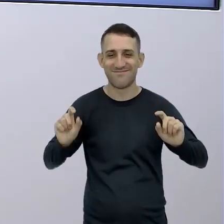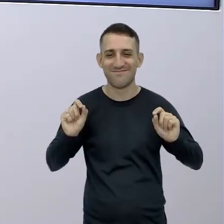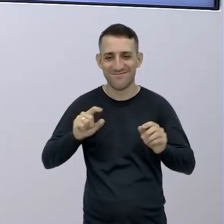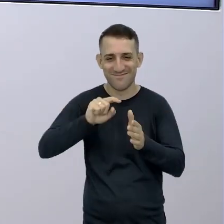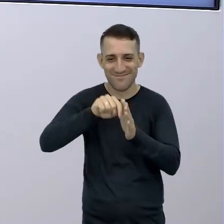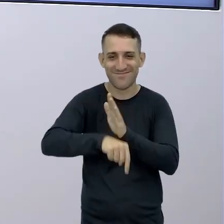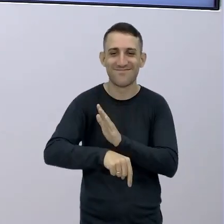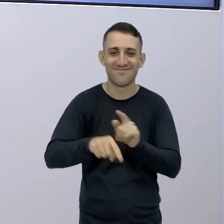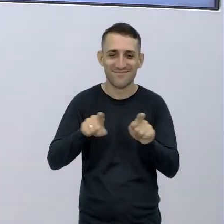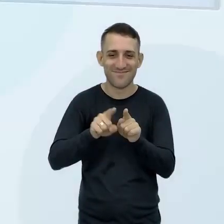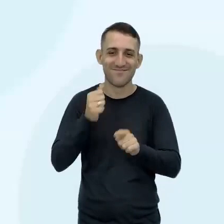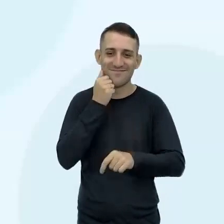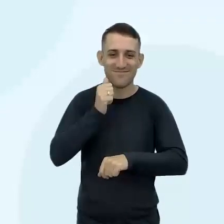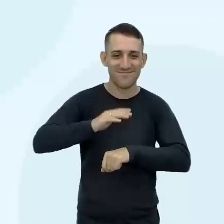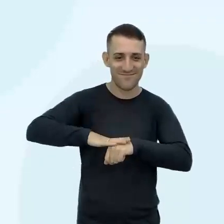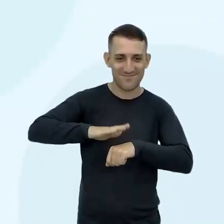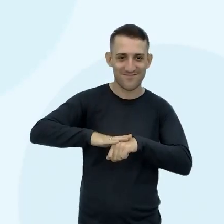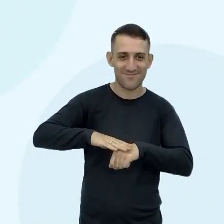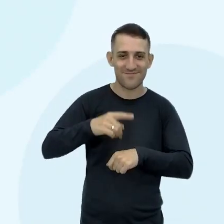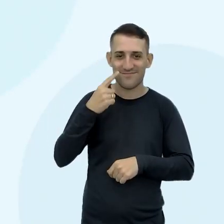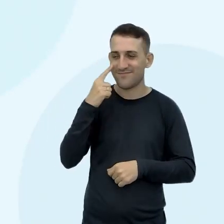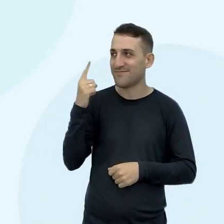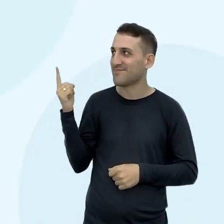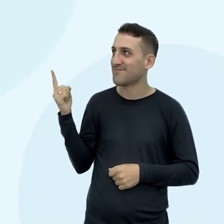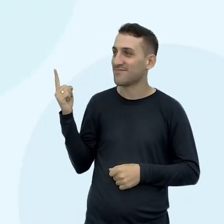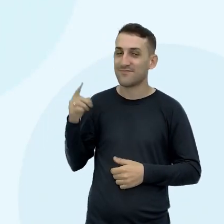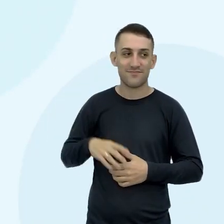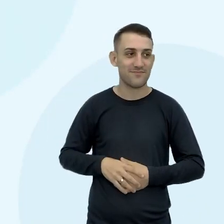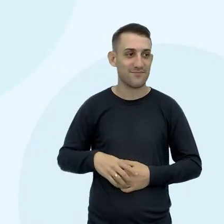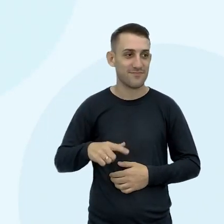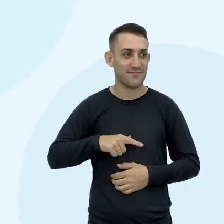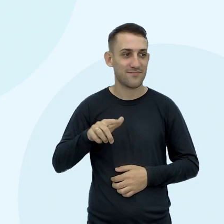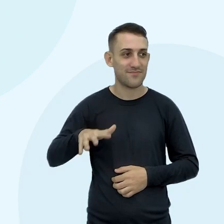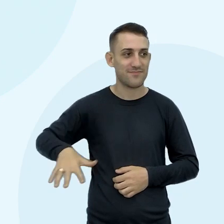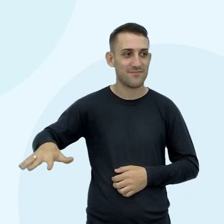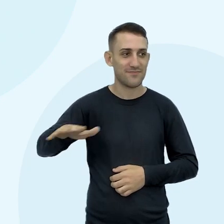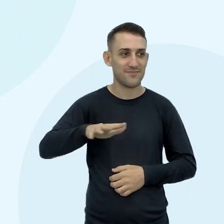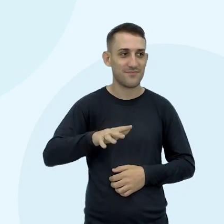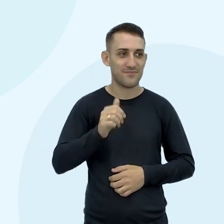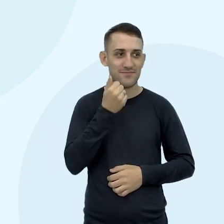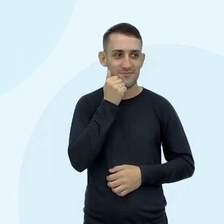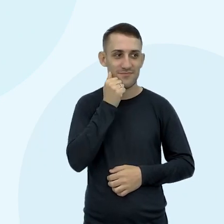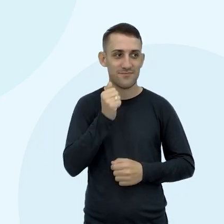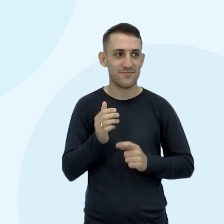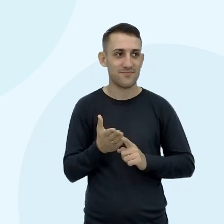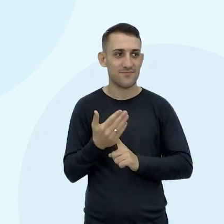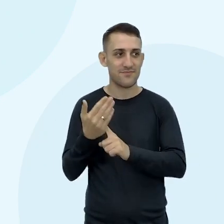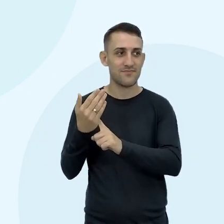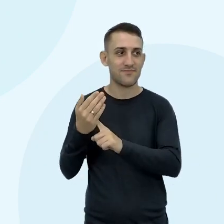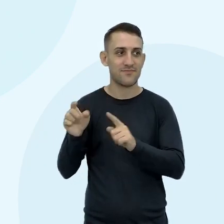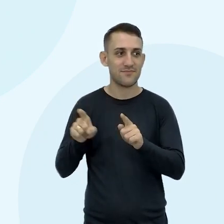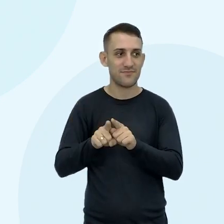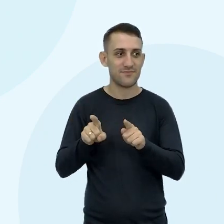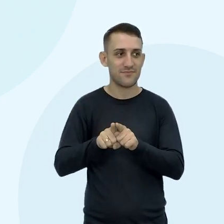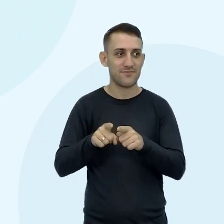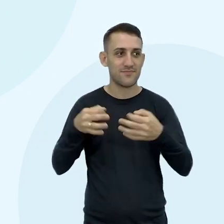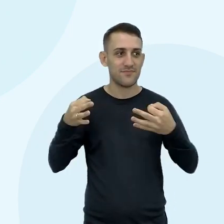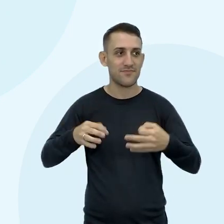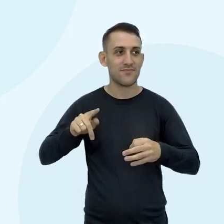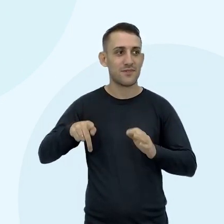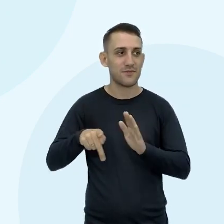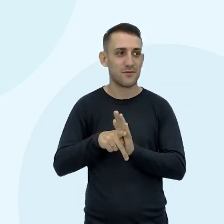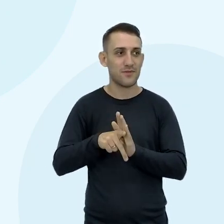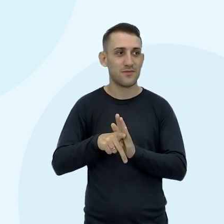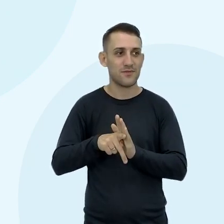aprofundamento Ciência e Ação Tá aí Ah, área Ciência da Natureza e suas Tecnologias Vamos lembrar que esse aprofundamento É um aprofundamento